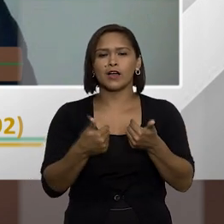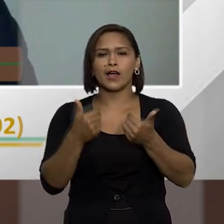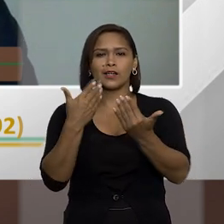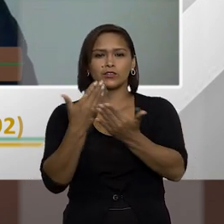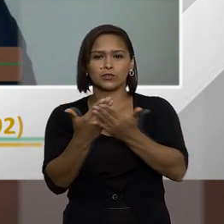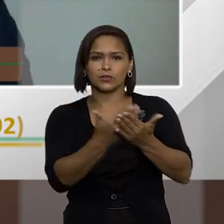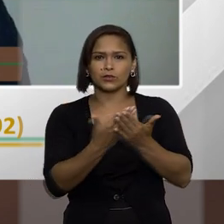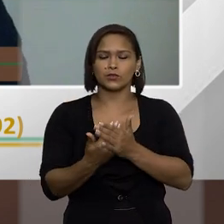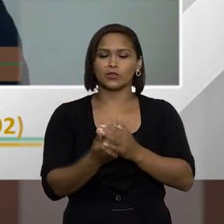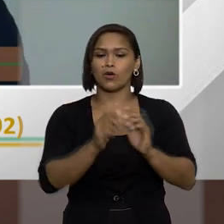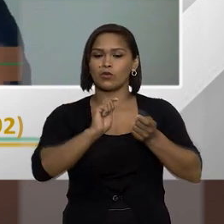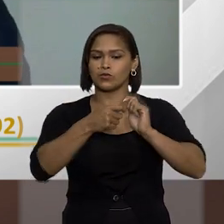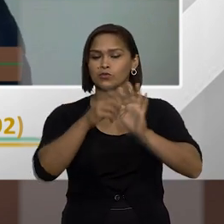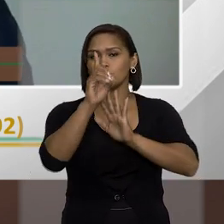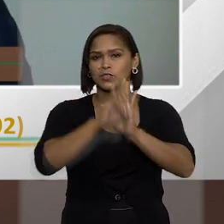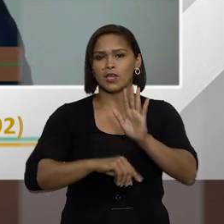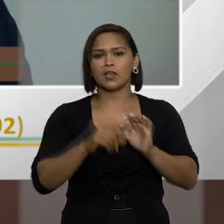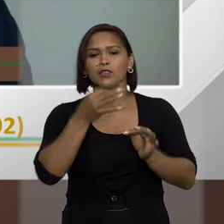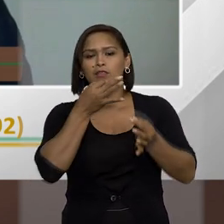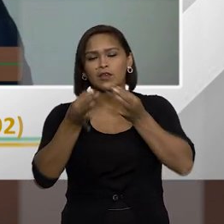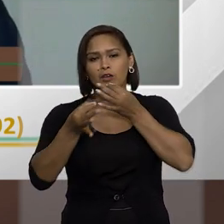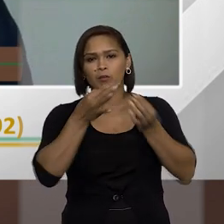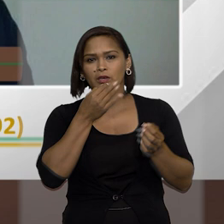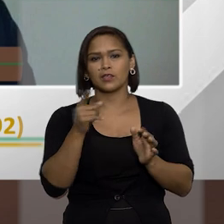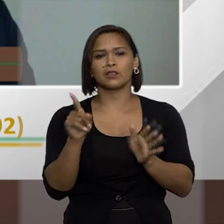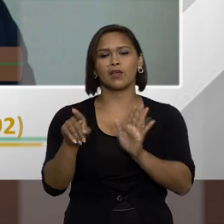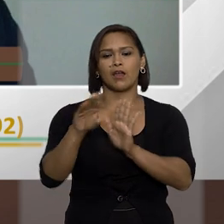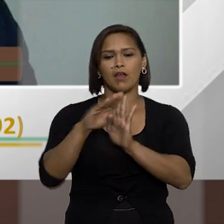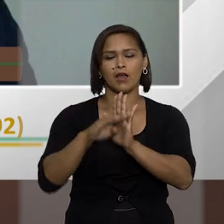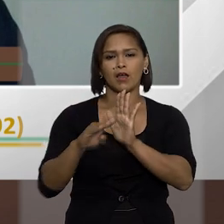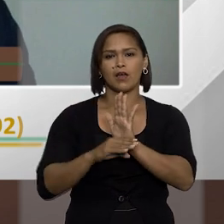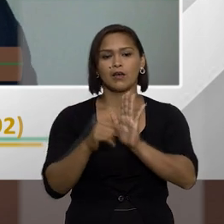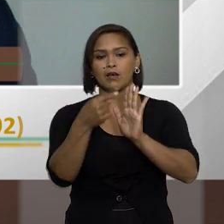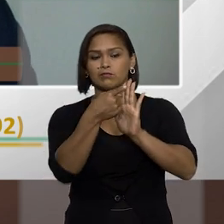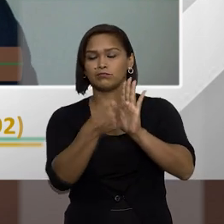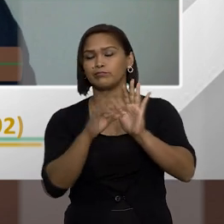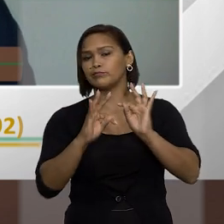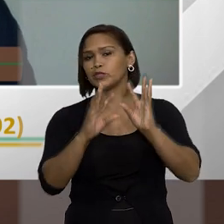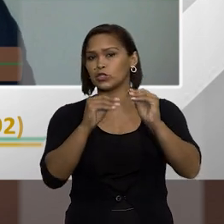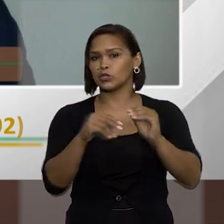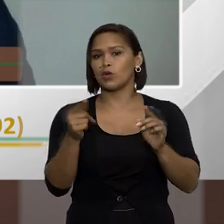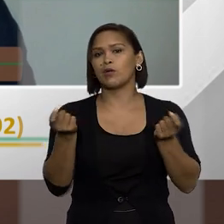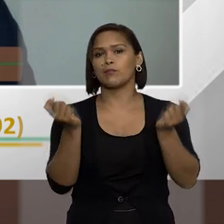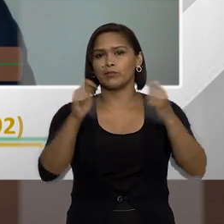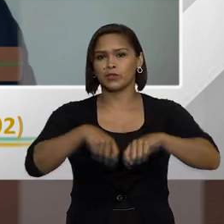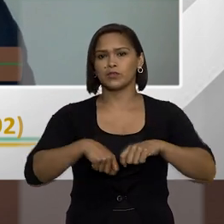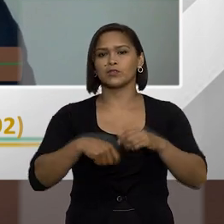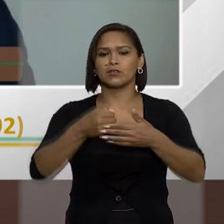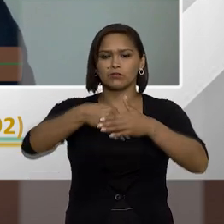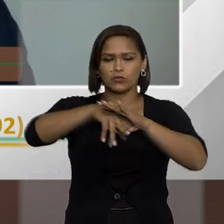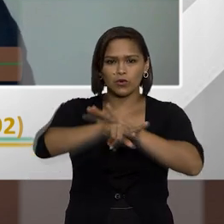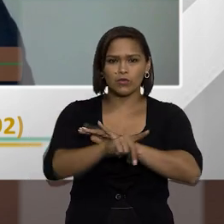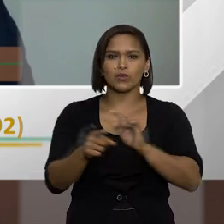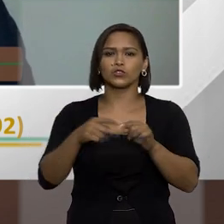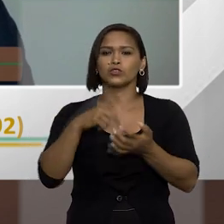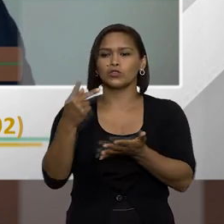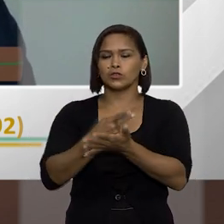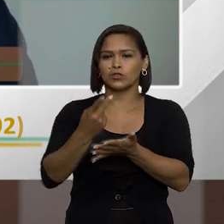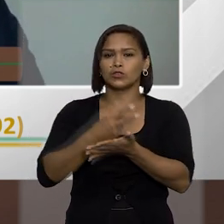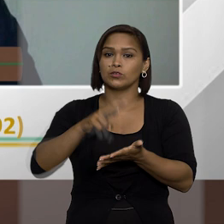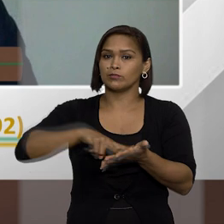estudiosos do direito administrativo tem questionado tem apontado aí né uma possível fonte sim de